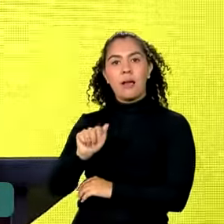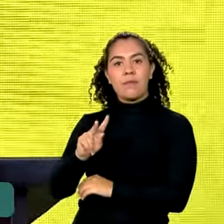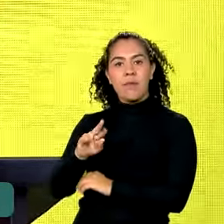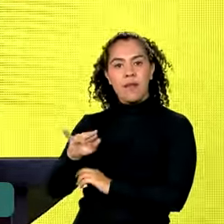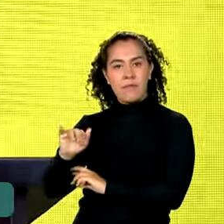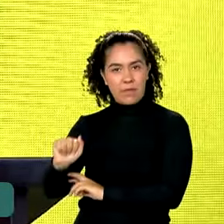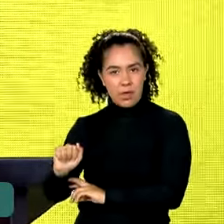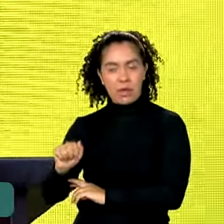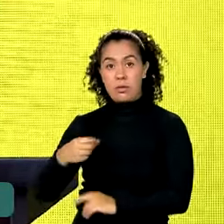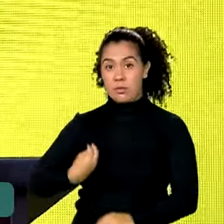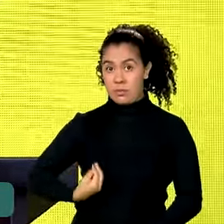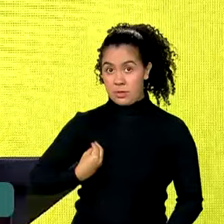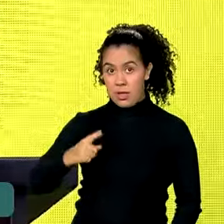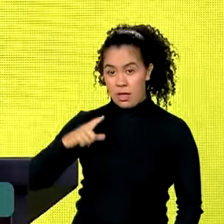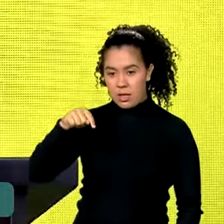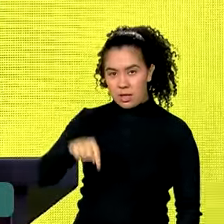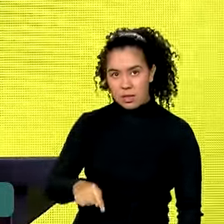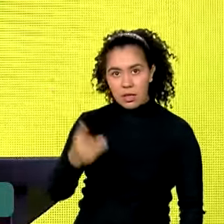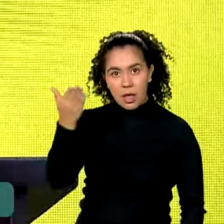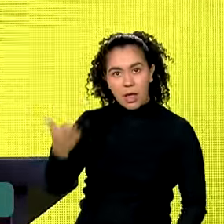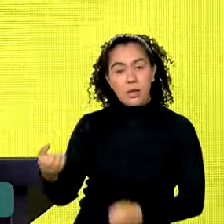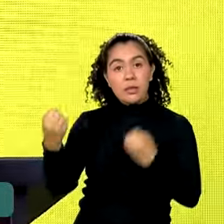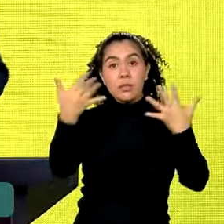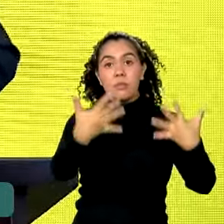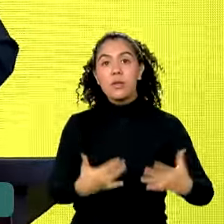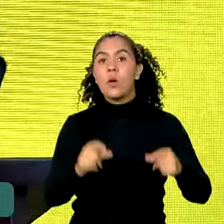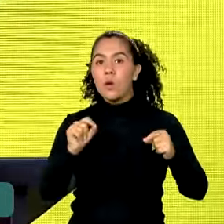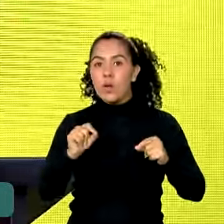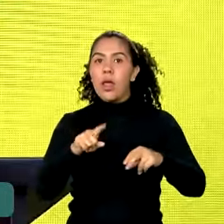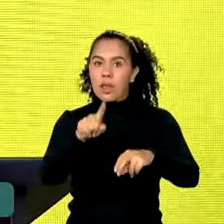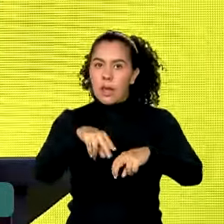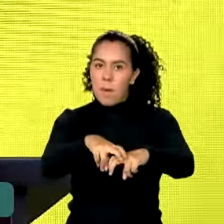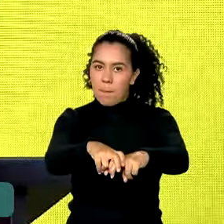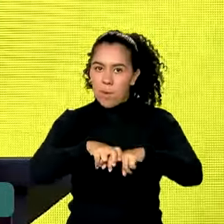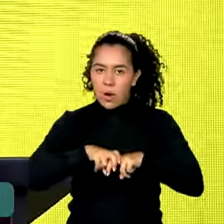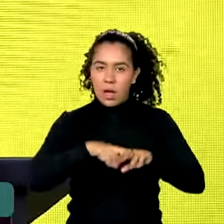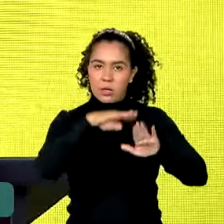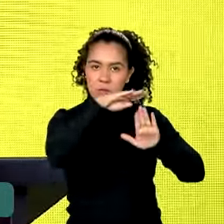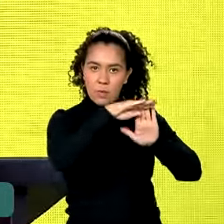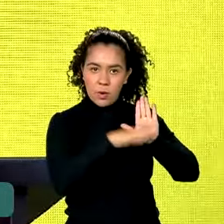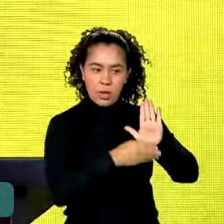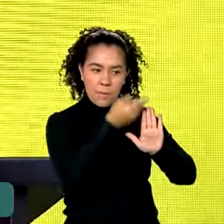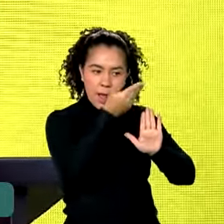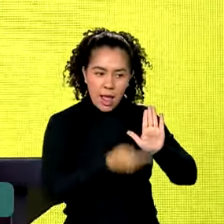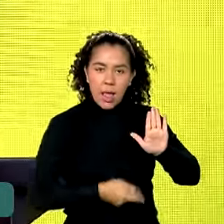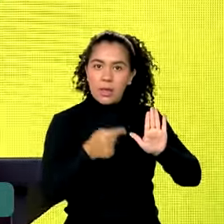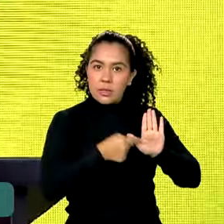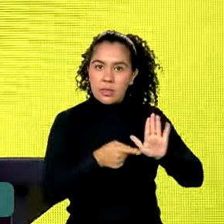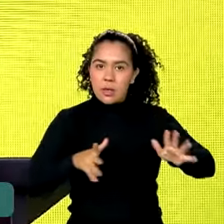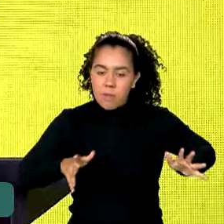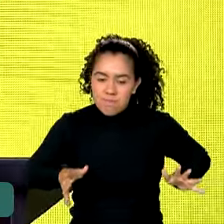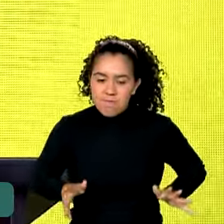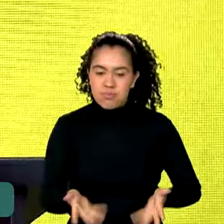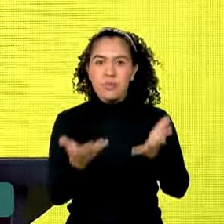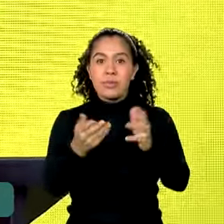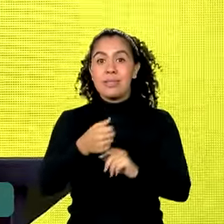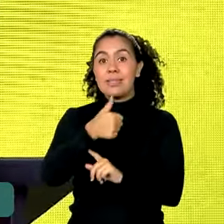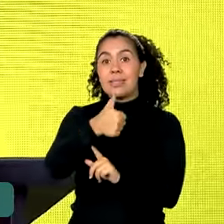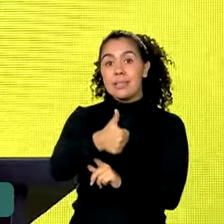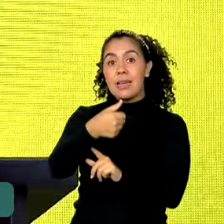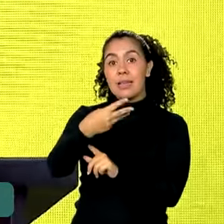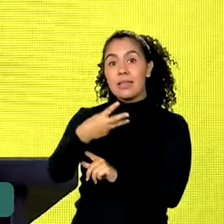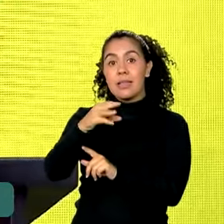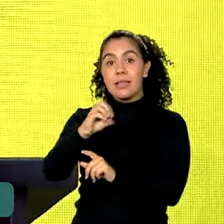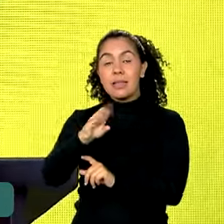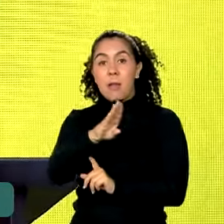Lima, destacou que foi o Mover, que impulsionou R$ 130 bilhões de